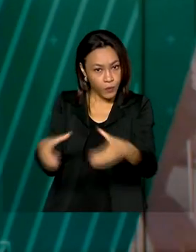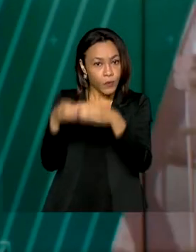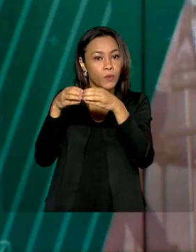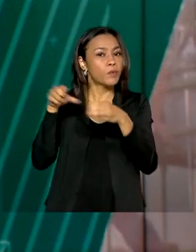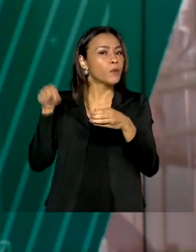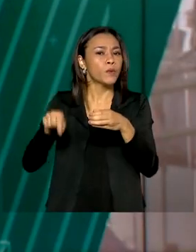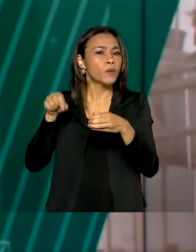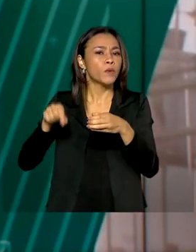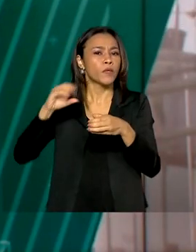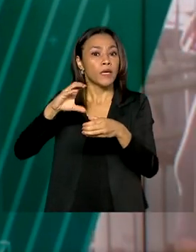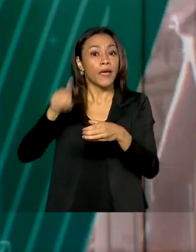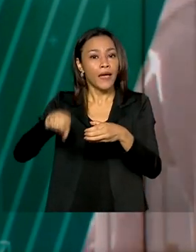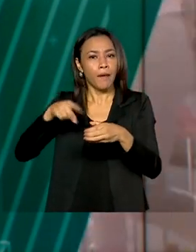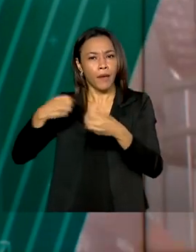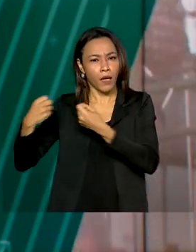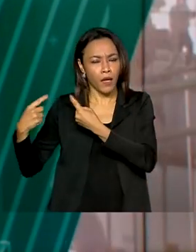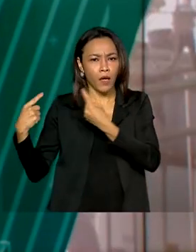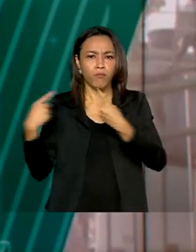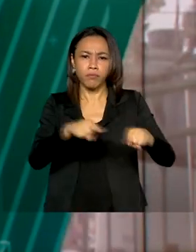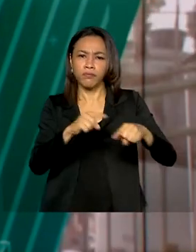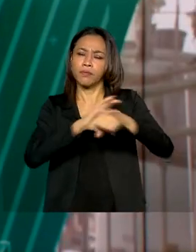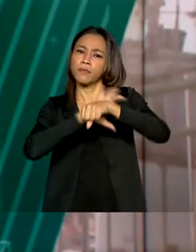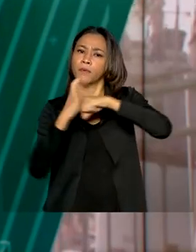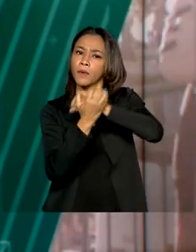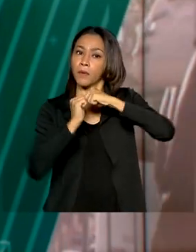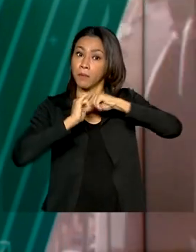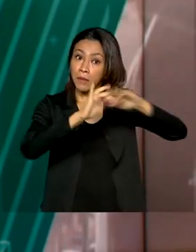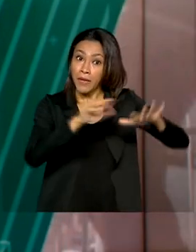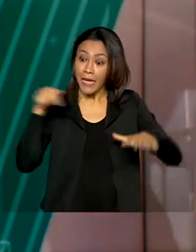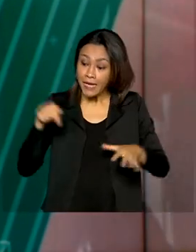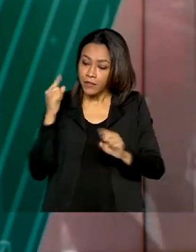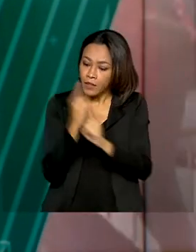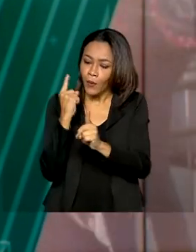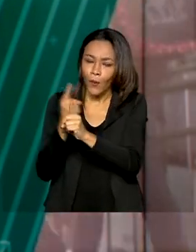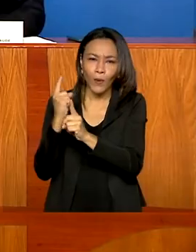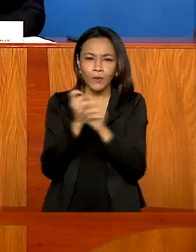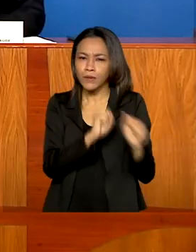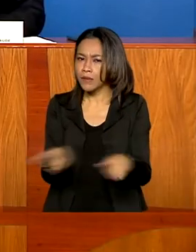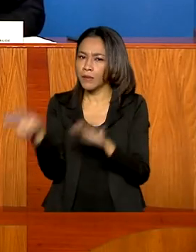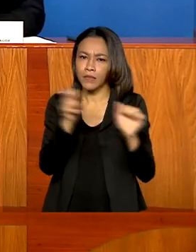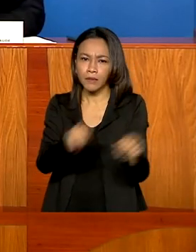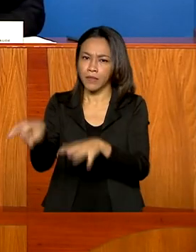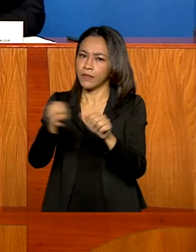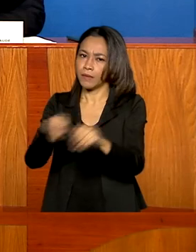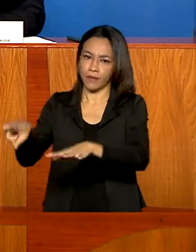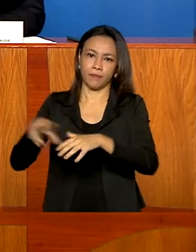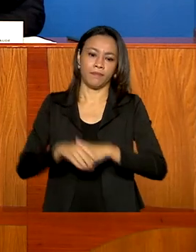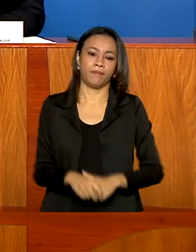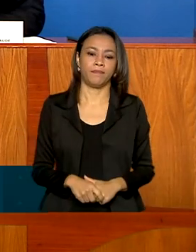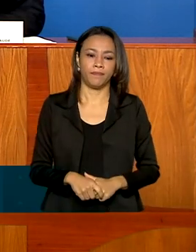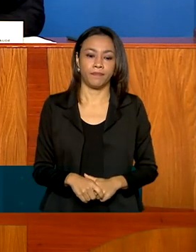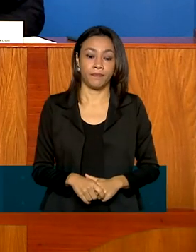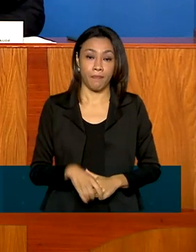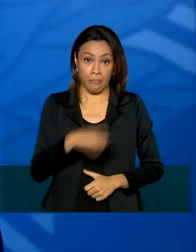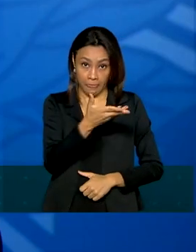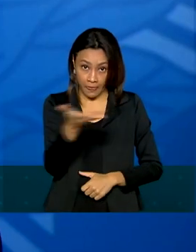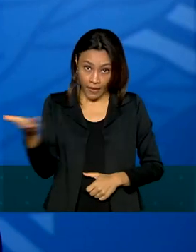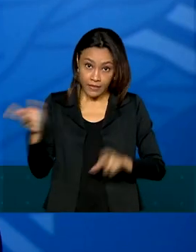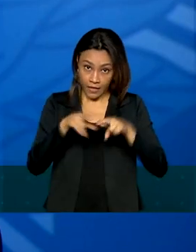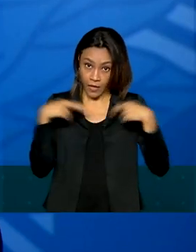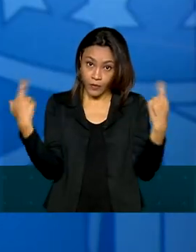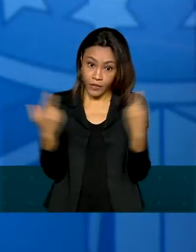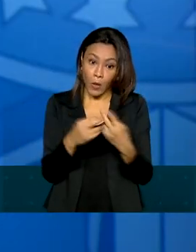para o Enfrentamento da Pandemia. Esses encontros devem se repetir toda semana. Na reunião, os